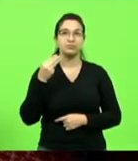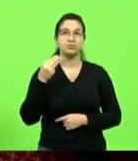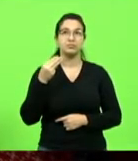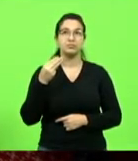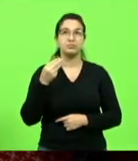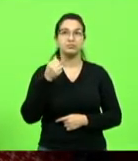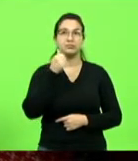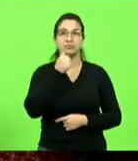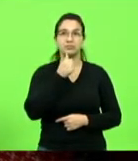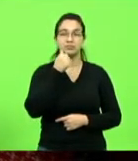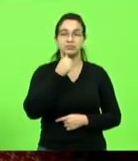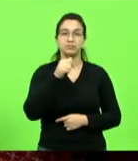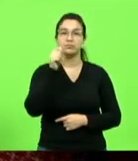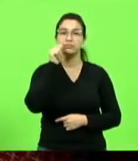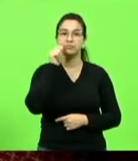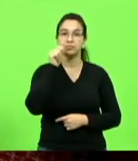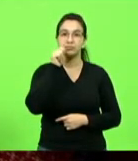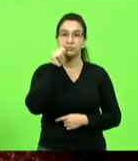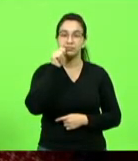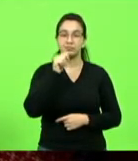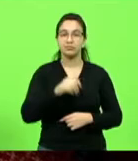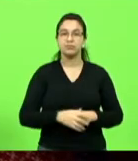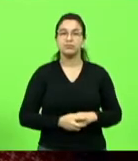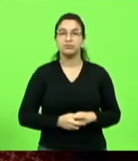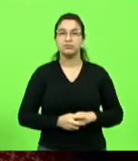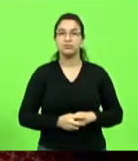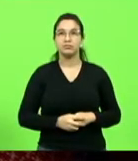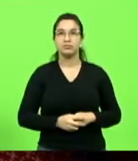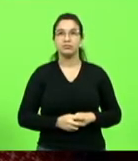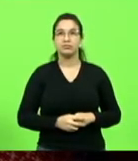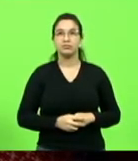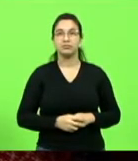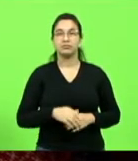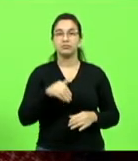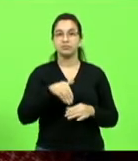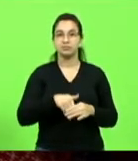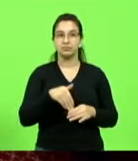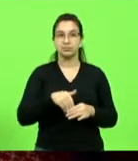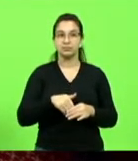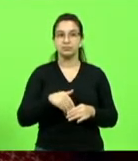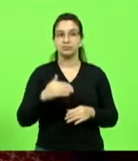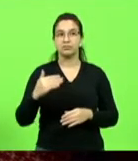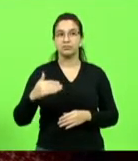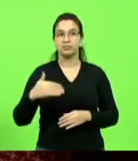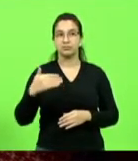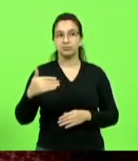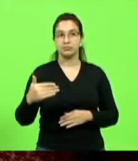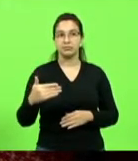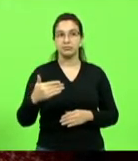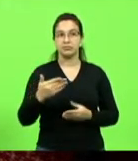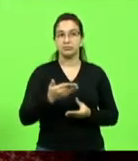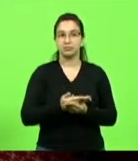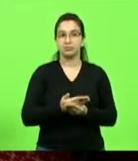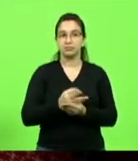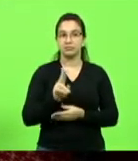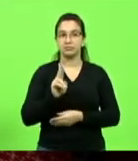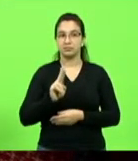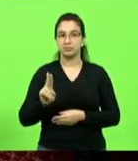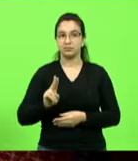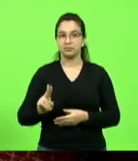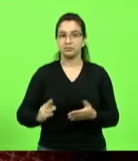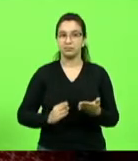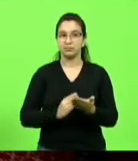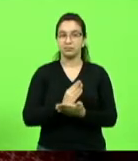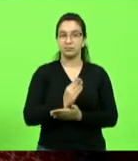senhora deputada, Ana Campagnolo. Foi submetido à votação pelo processo nominal e aprovado para ser